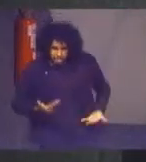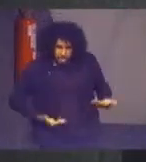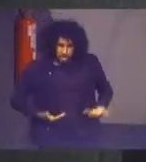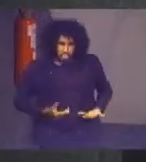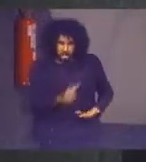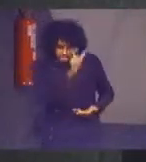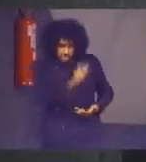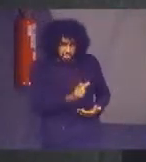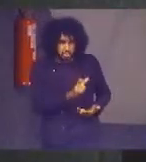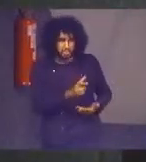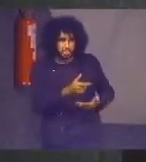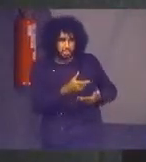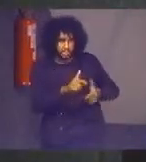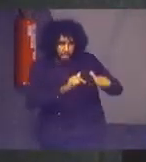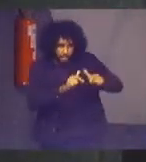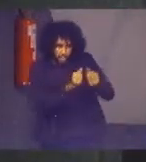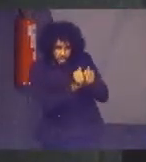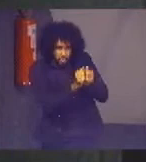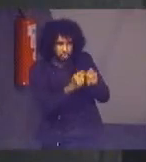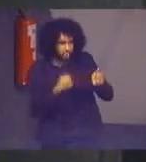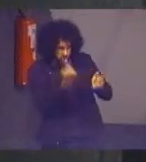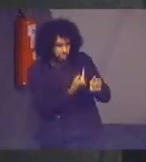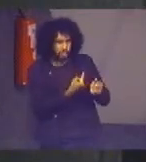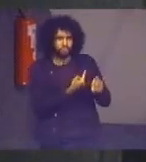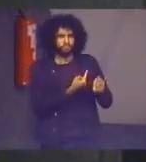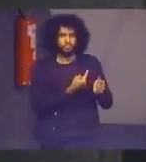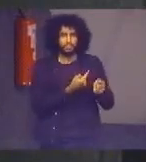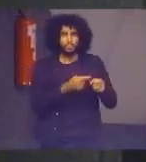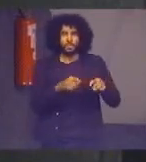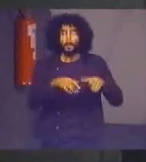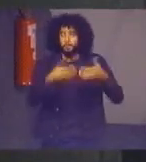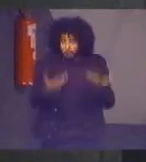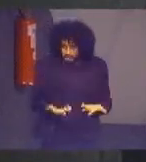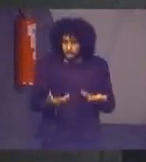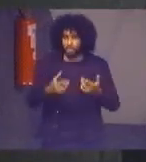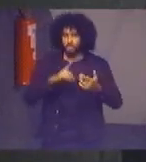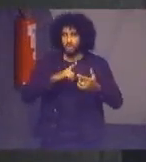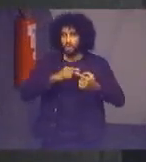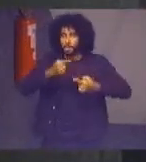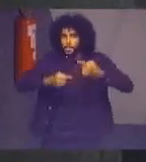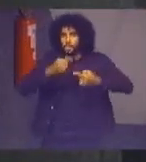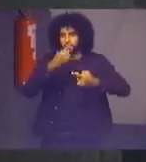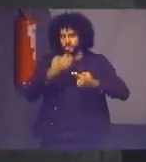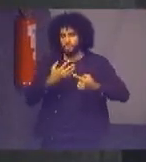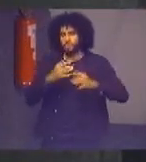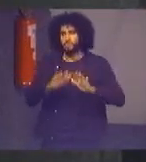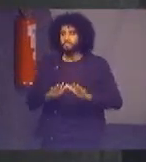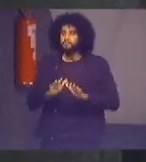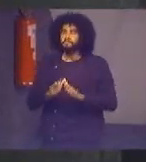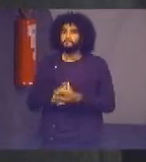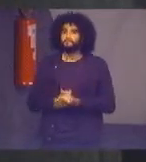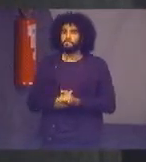para isso empreendemos boas políticas a energia a energia